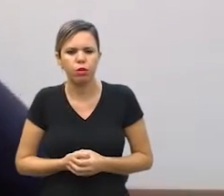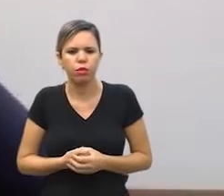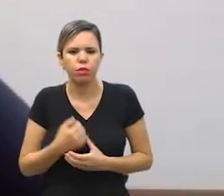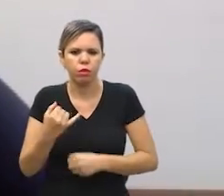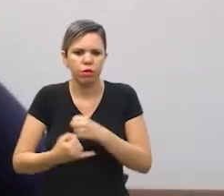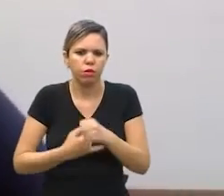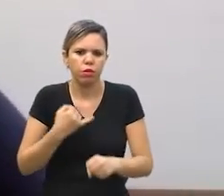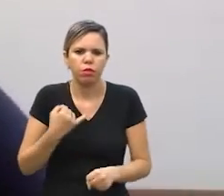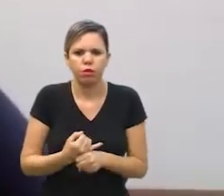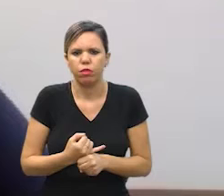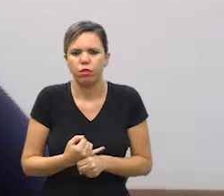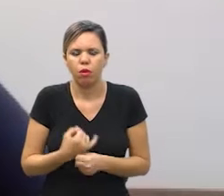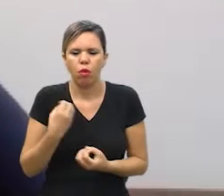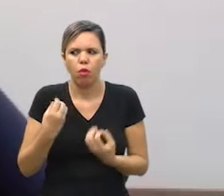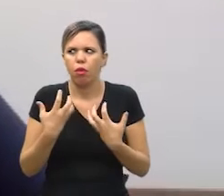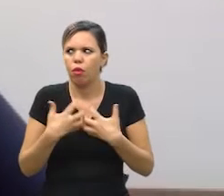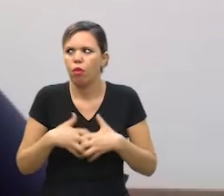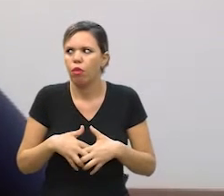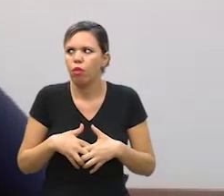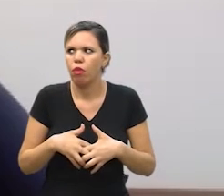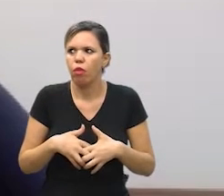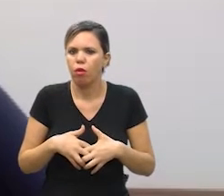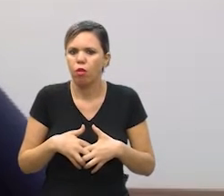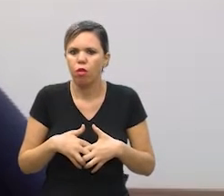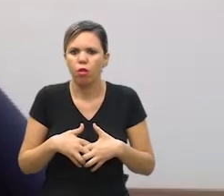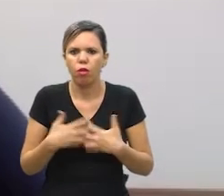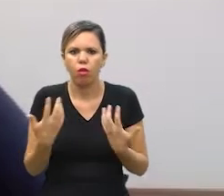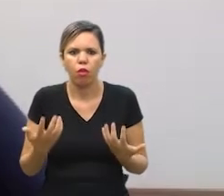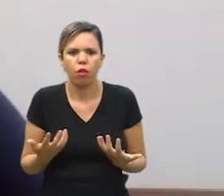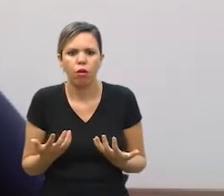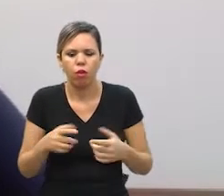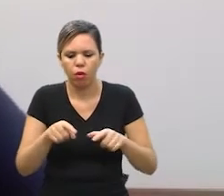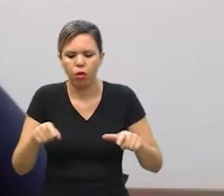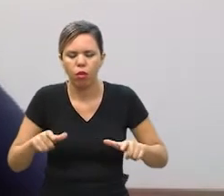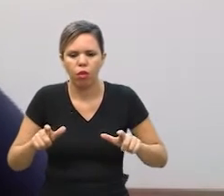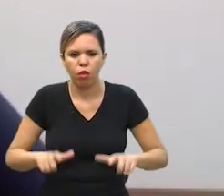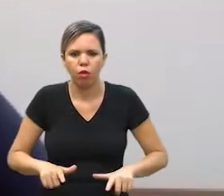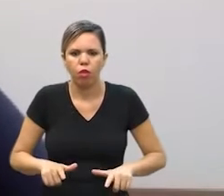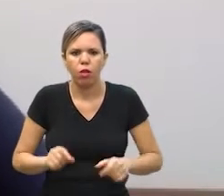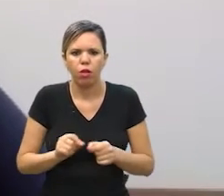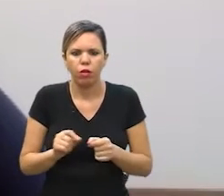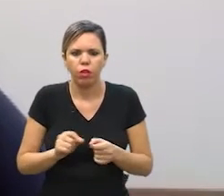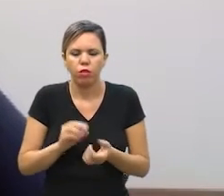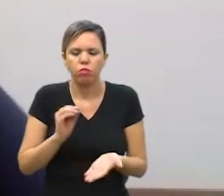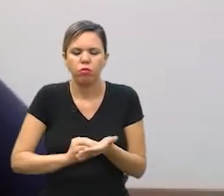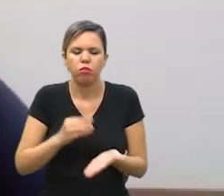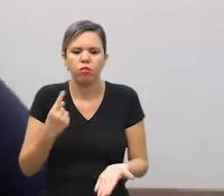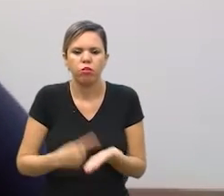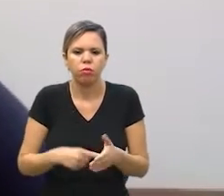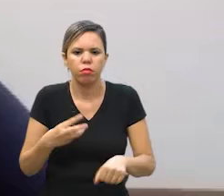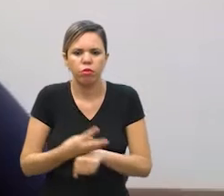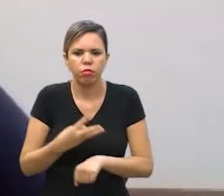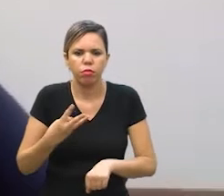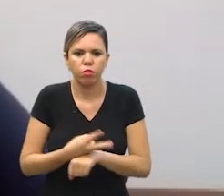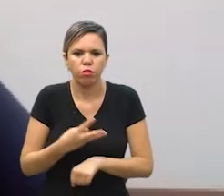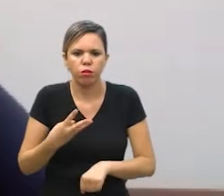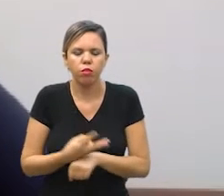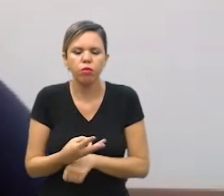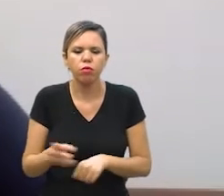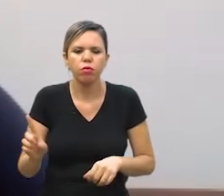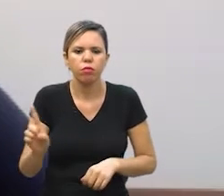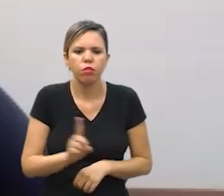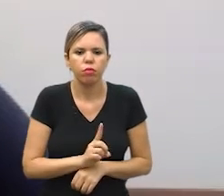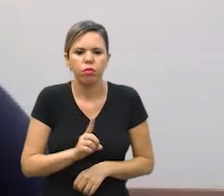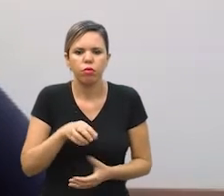então como é que ela funciona quando eu entro na cabine eu faço um agendamento por WhatsApp eu logo lá na hora que eu